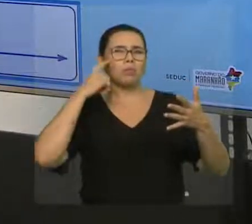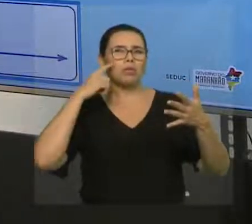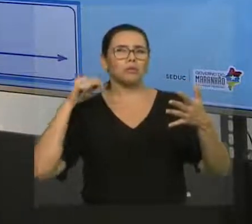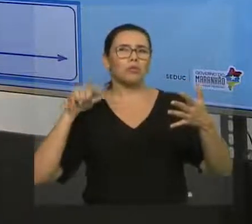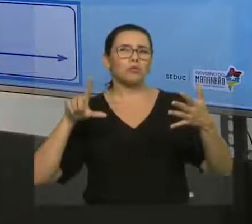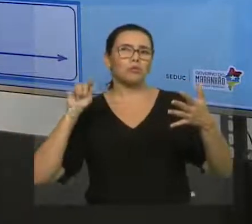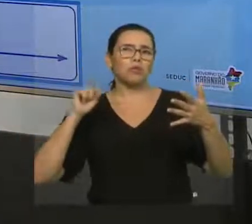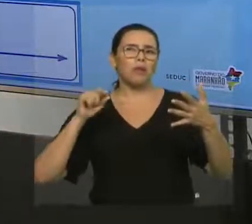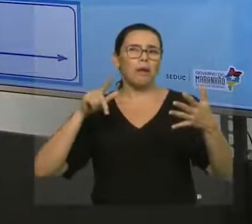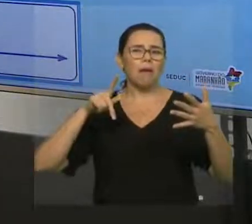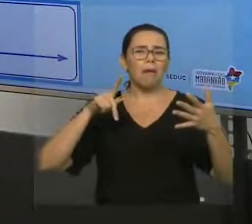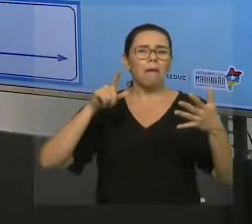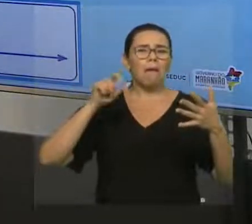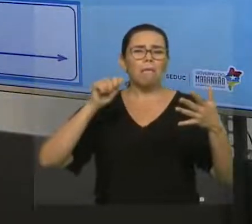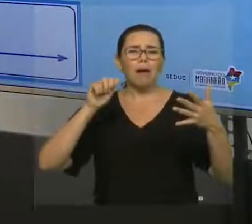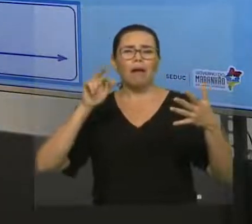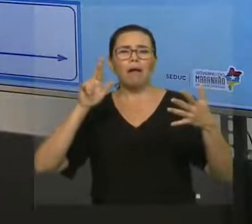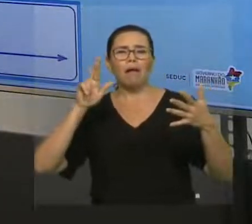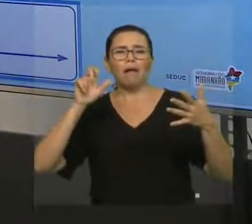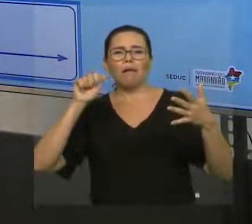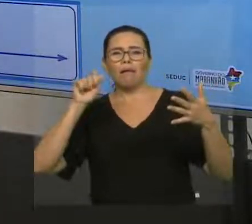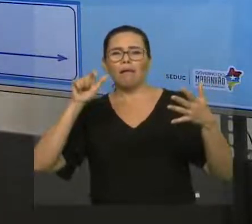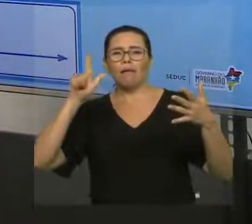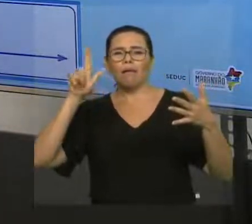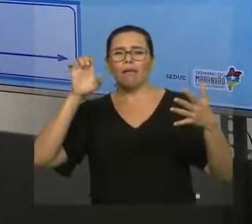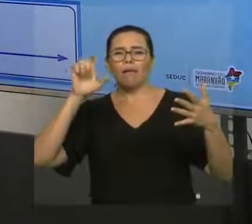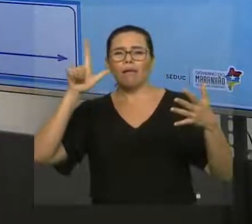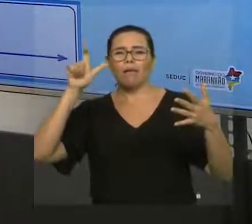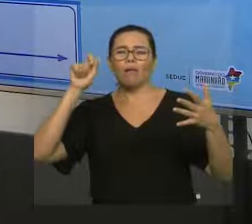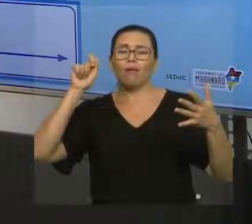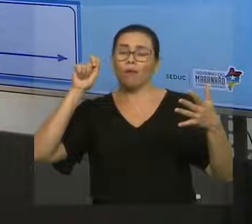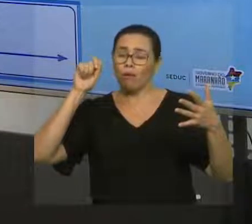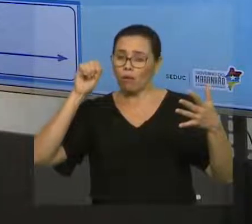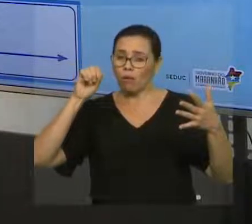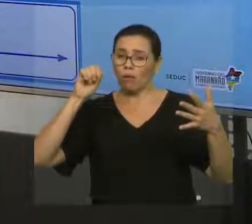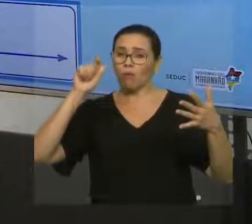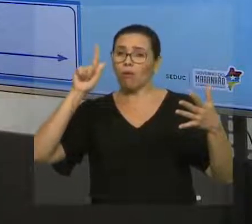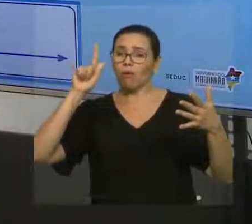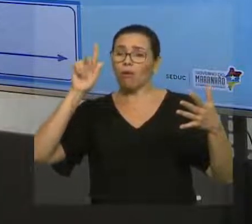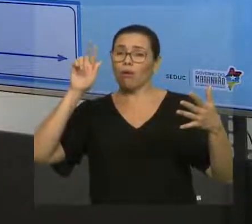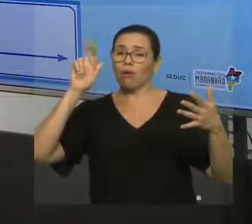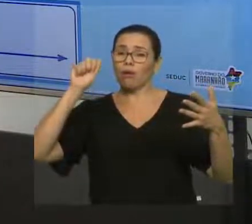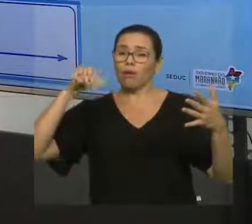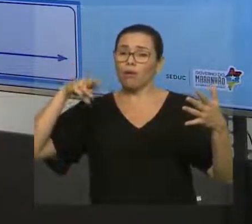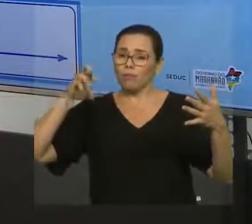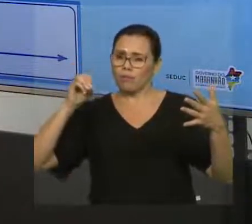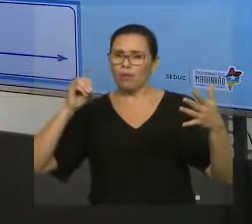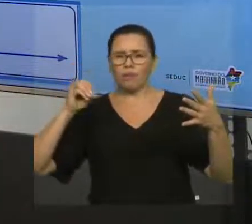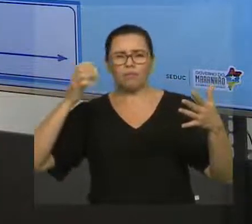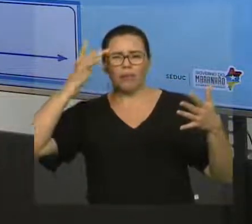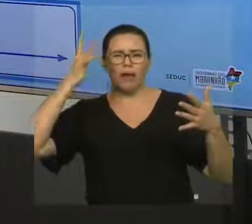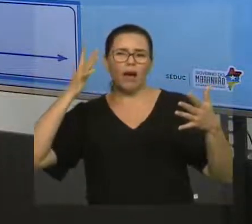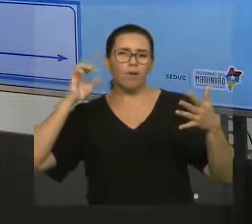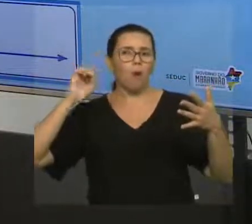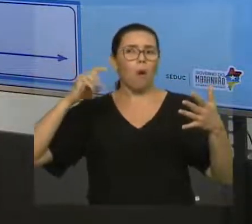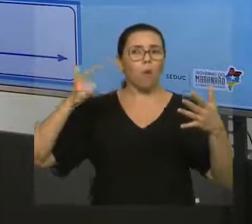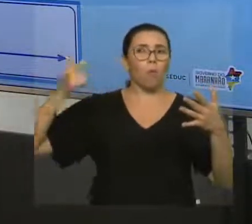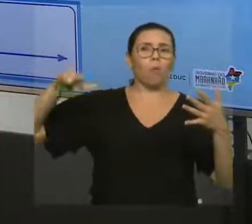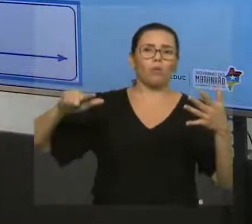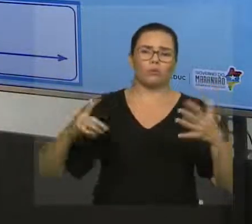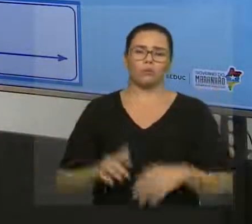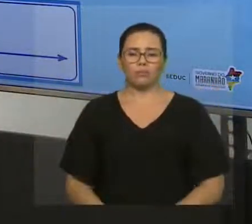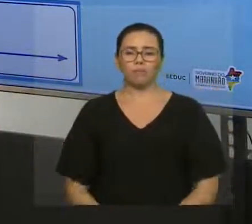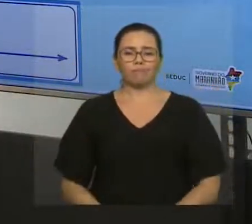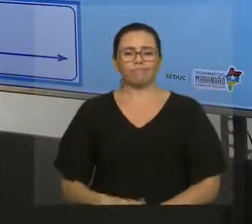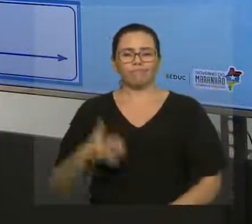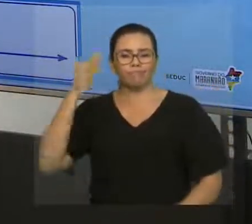Ok? Então, por exemplo, diferença entre elas. Regra do paralelogramo. Eu só posso usar dois vetores. Ou eu posso